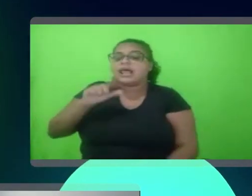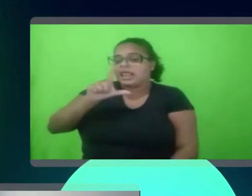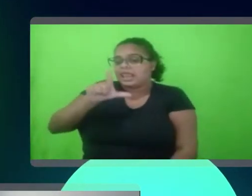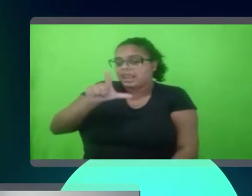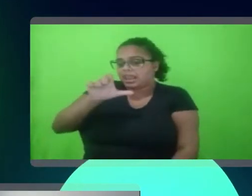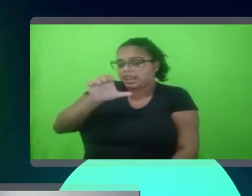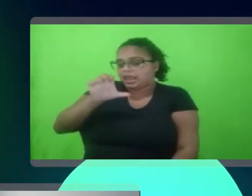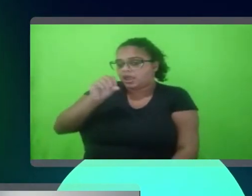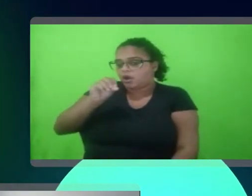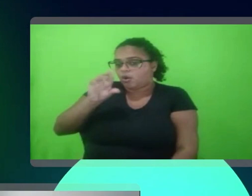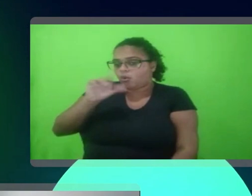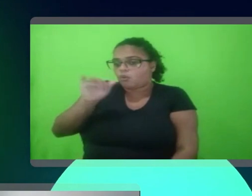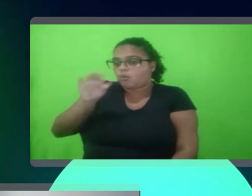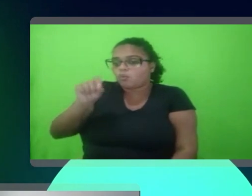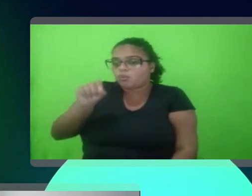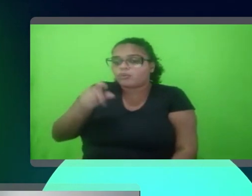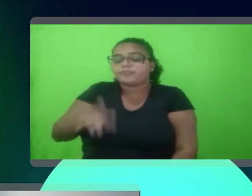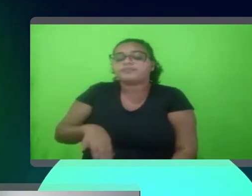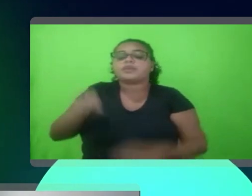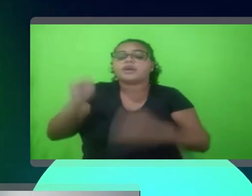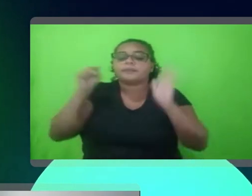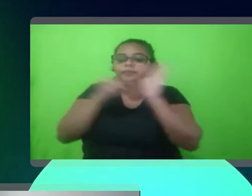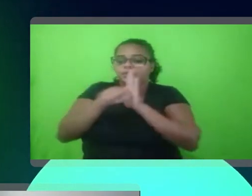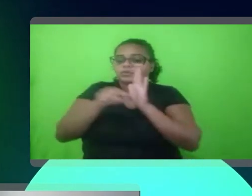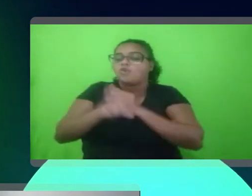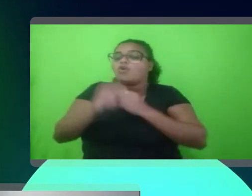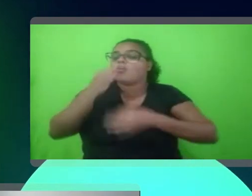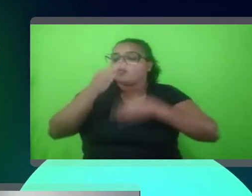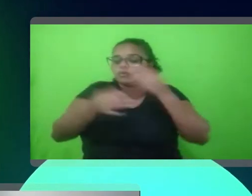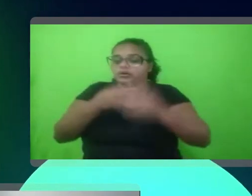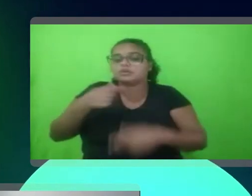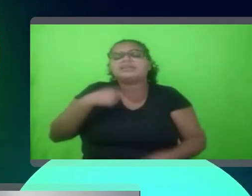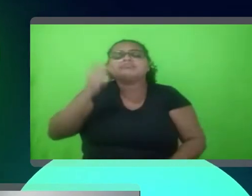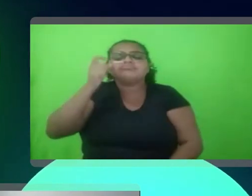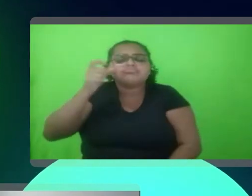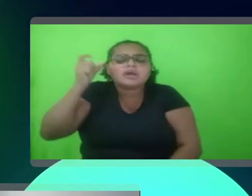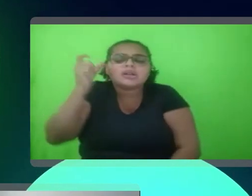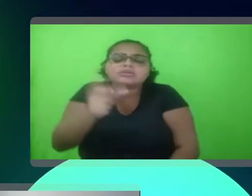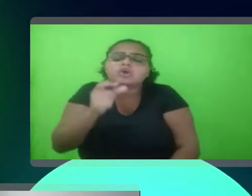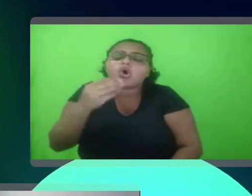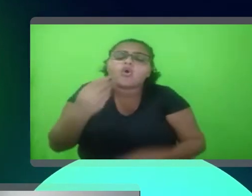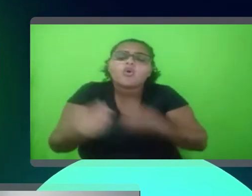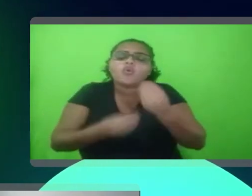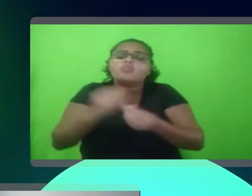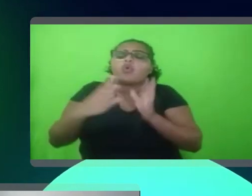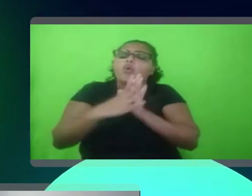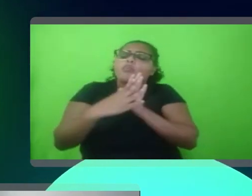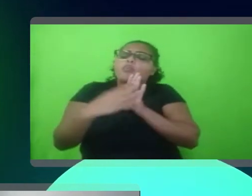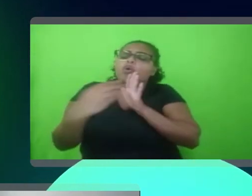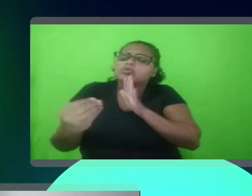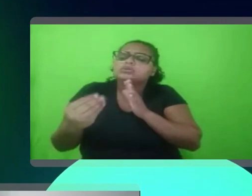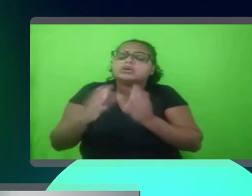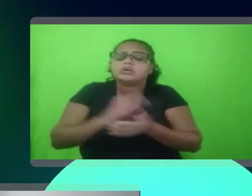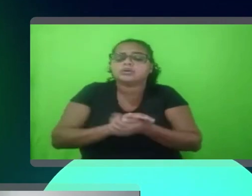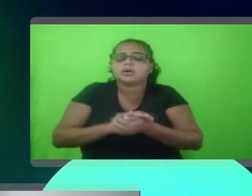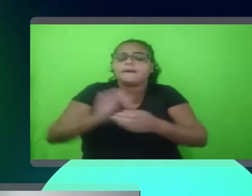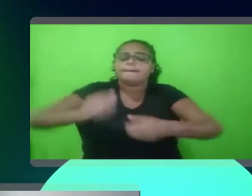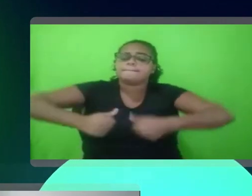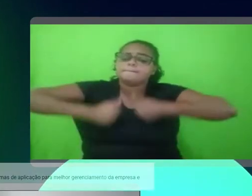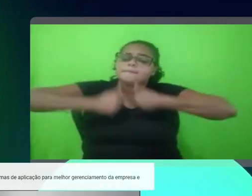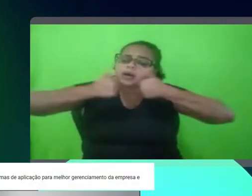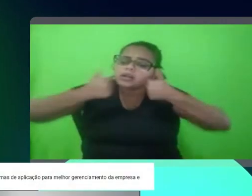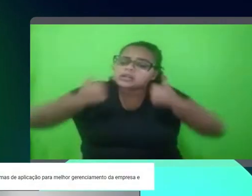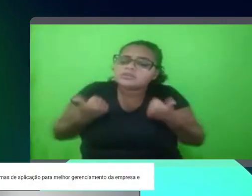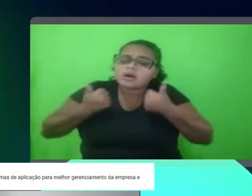Léo Aizu, na verdade, ele não perguntou, ele fez um comentário, é interessante ver o modelo e as formas de aplicação para o